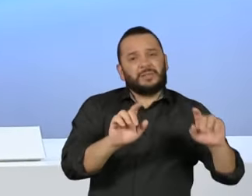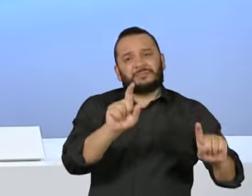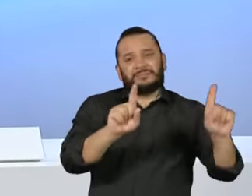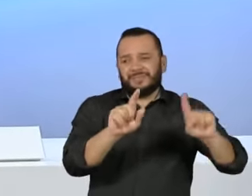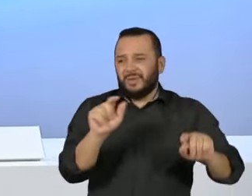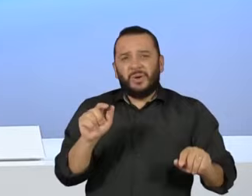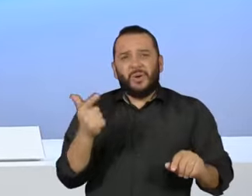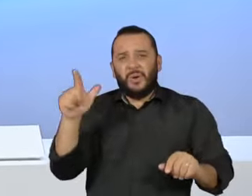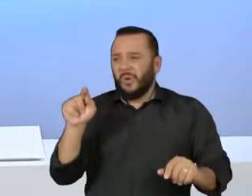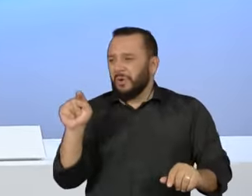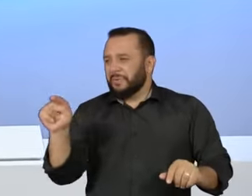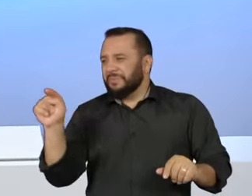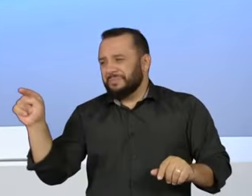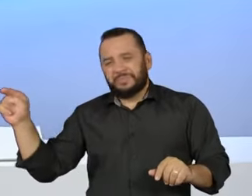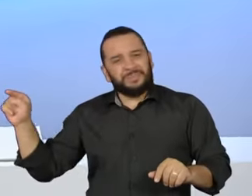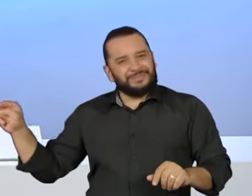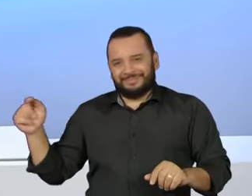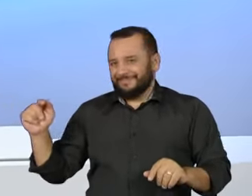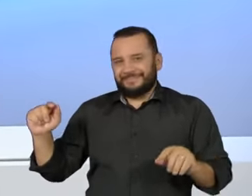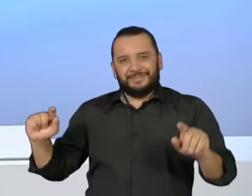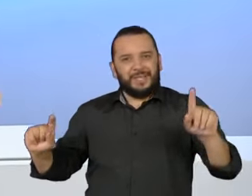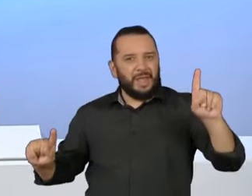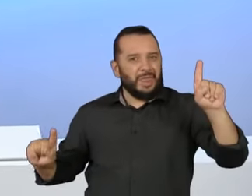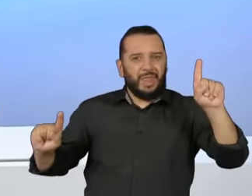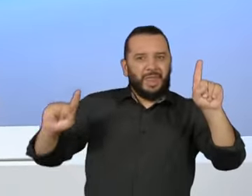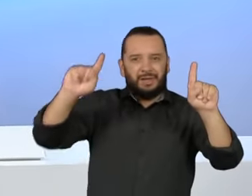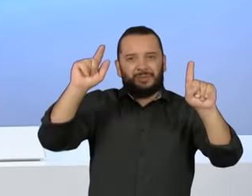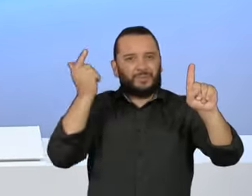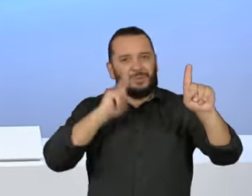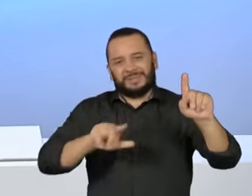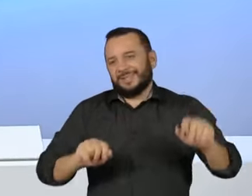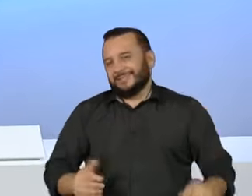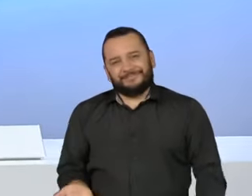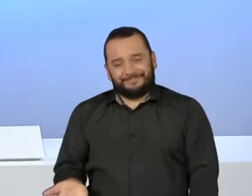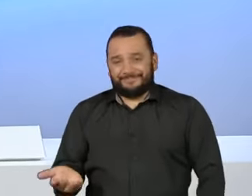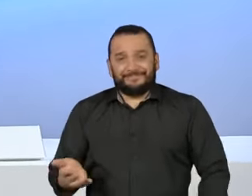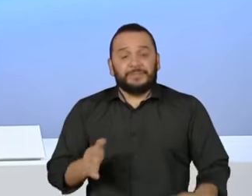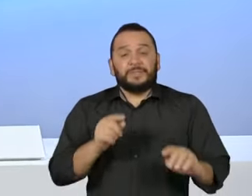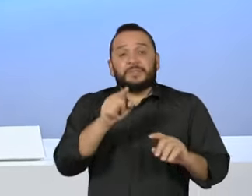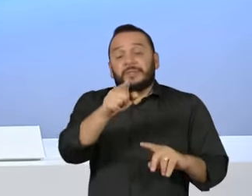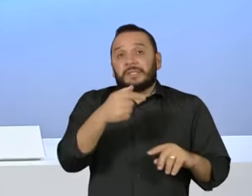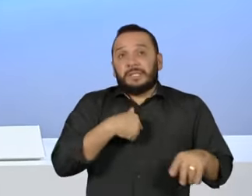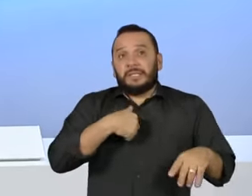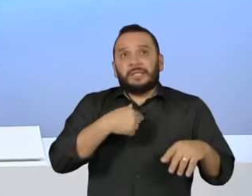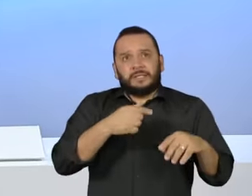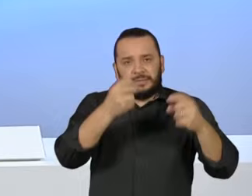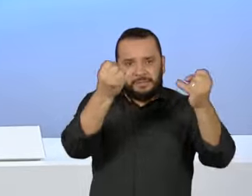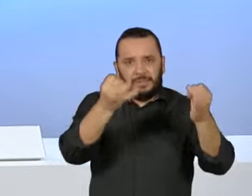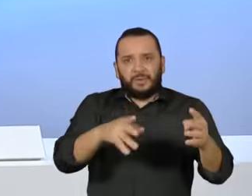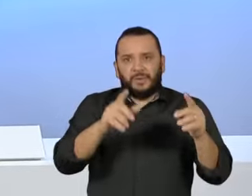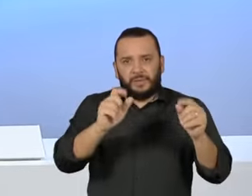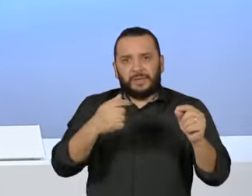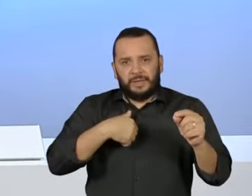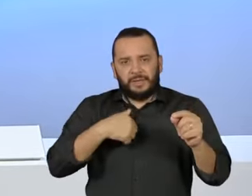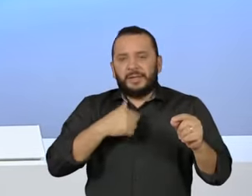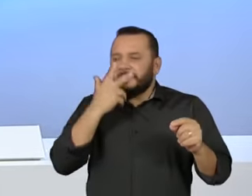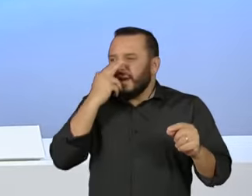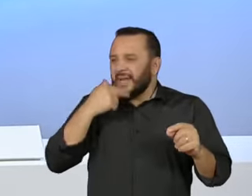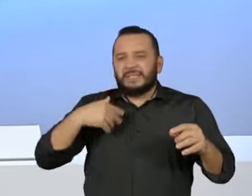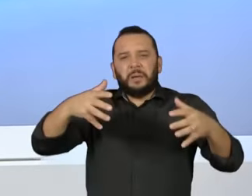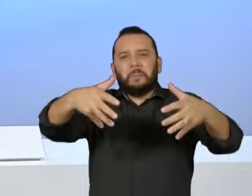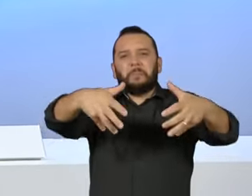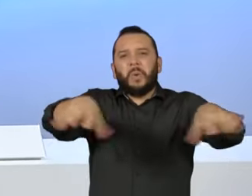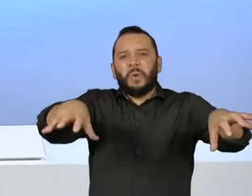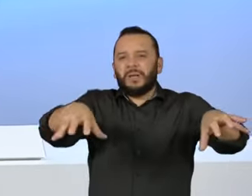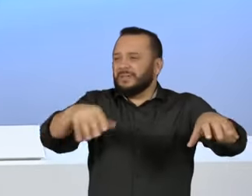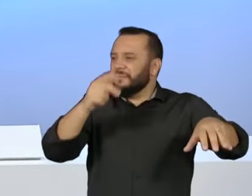O senhor fala do empobrecimento com a polarização. Eu queria que o senhor fizesse um diagnóstico breve para a gente aqui do que deu